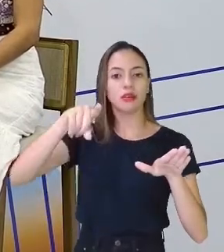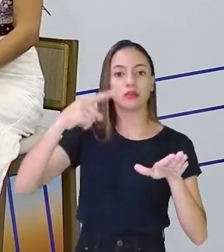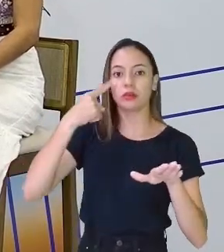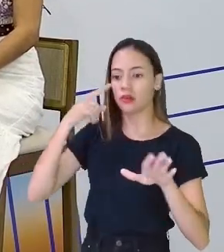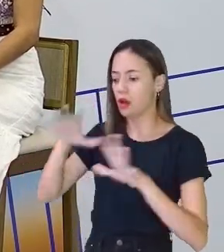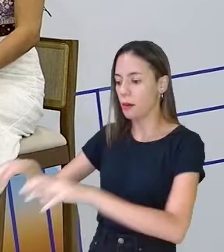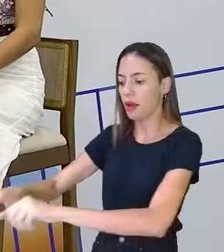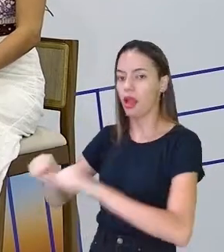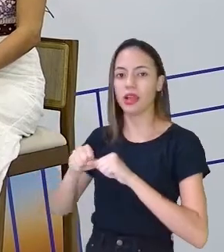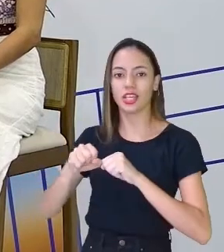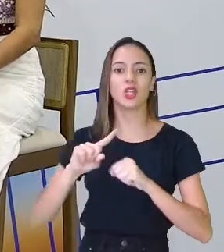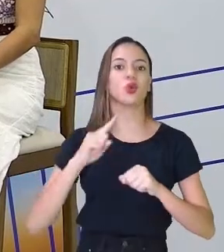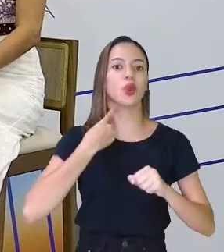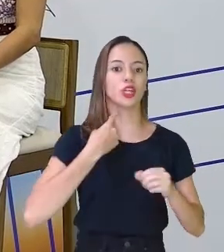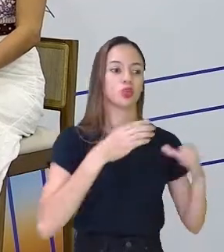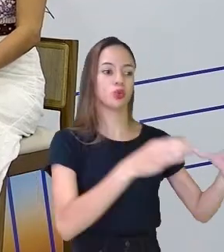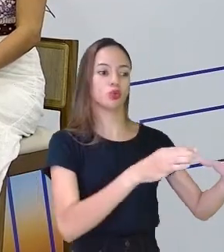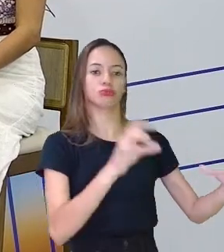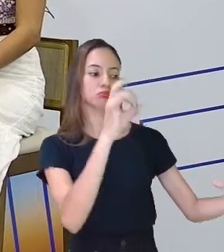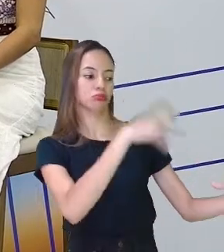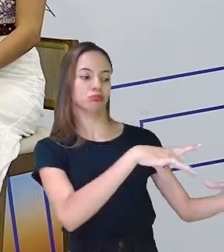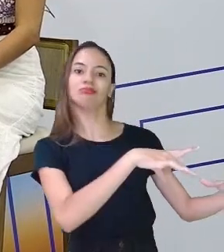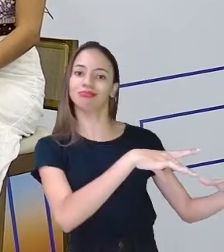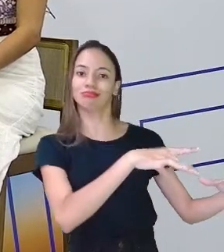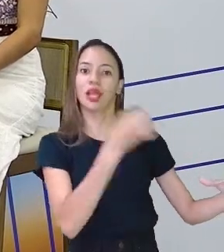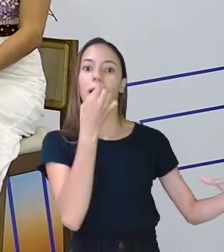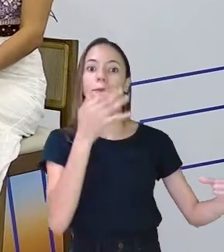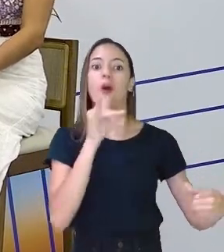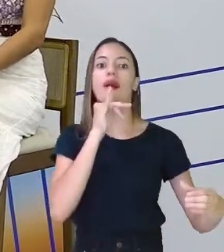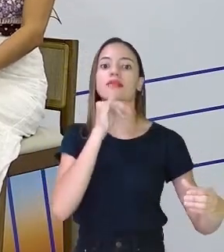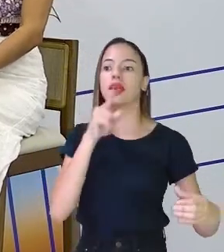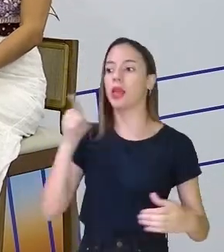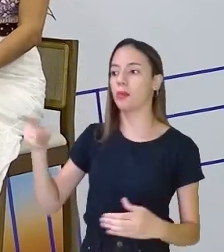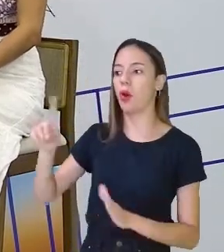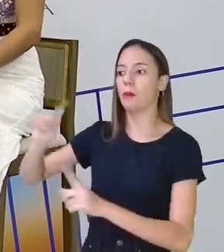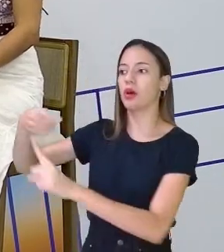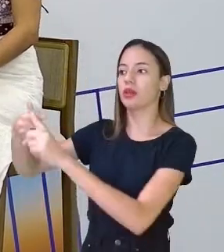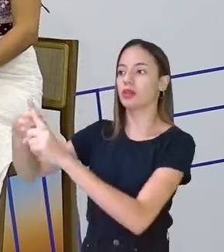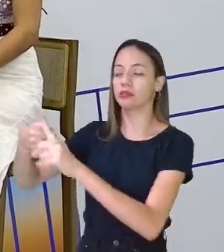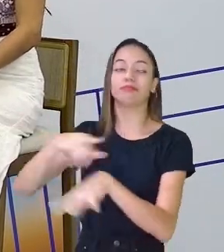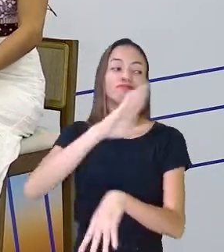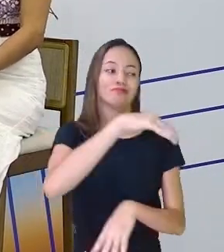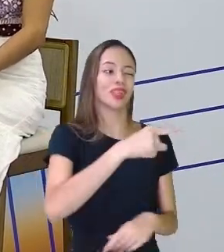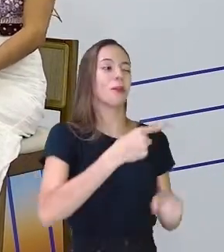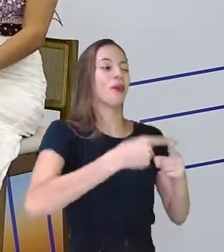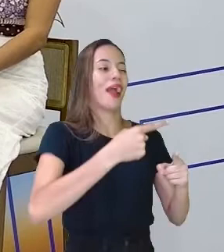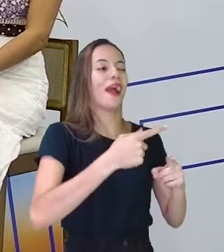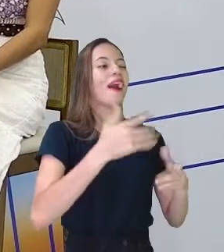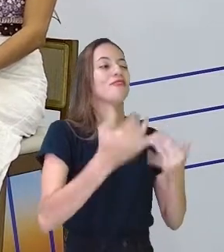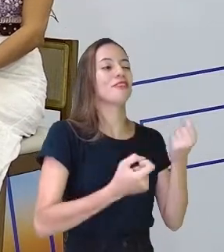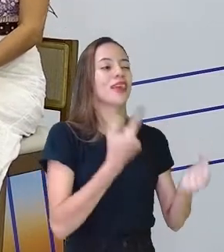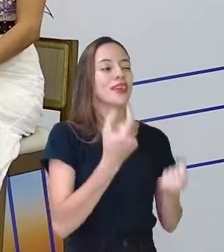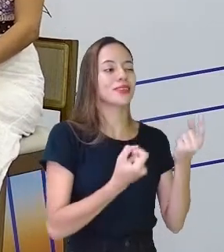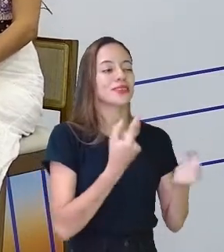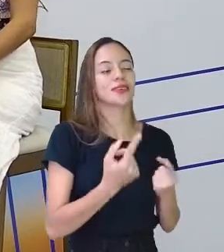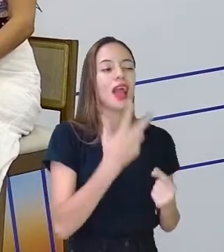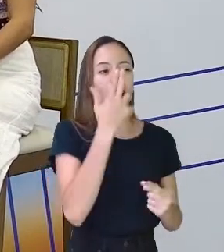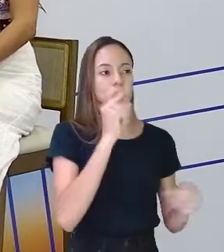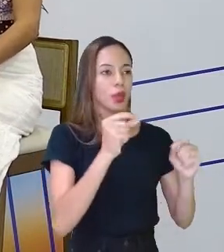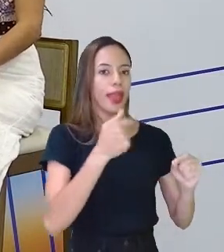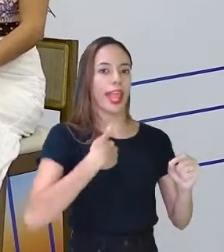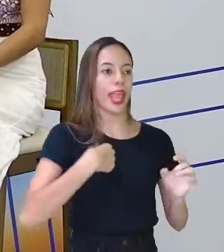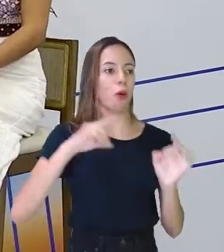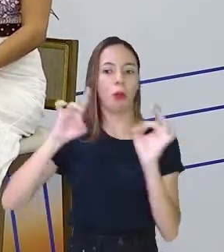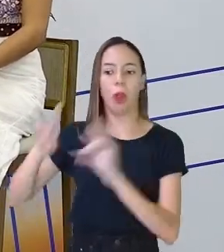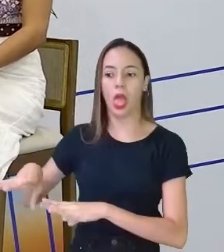pegue e jogue no lixo. Dê um bom exemplo para ele. Isso. Às vezes a gente acha que a gente só vai tirar o lixo que a gente colocou. Não, a gente pode